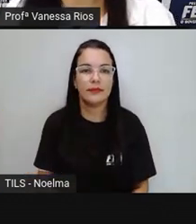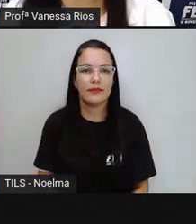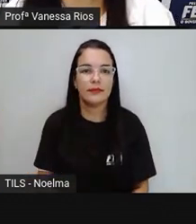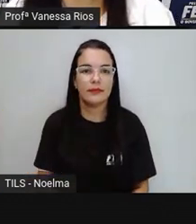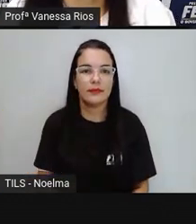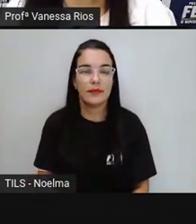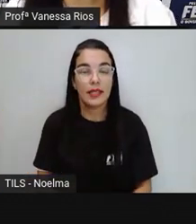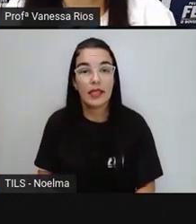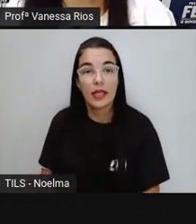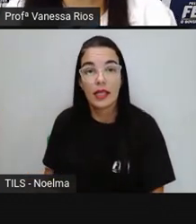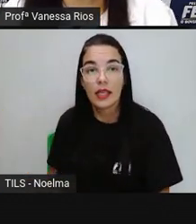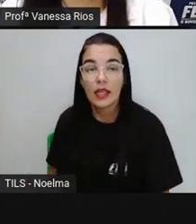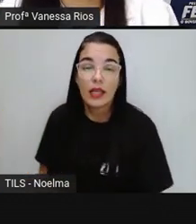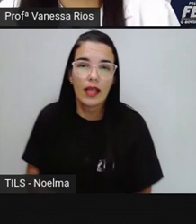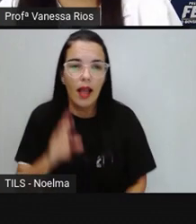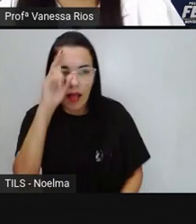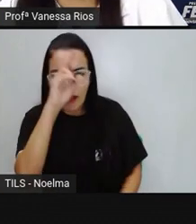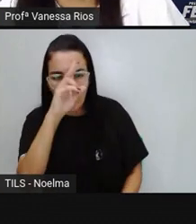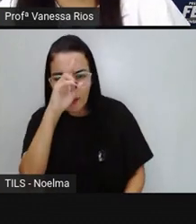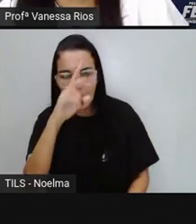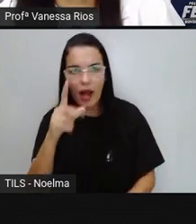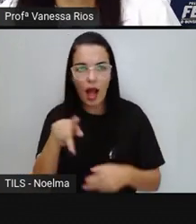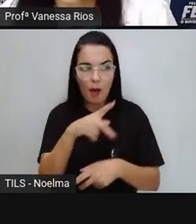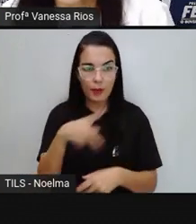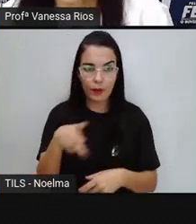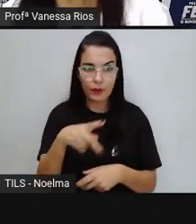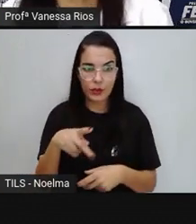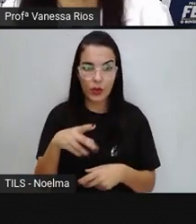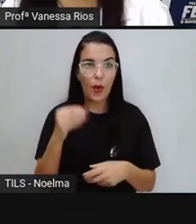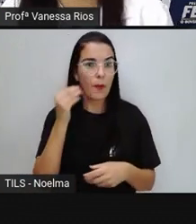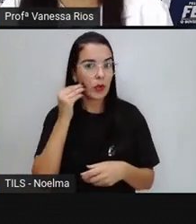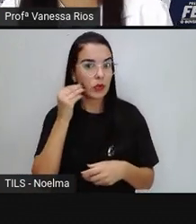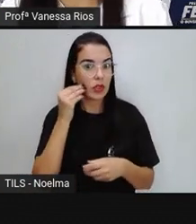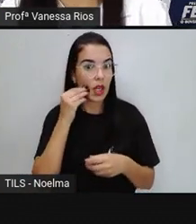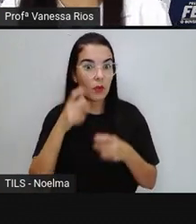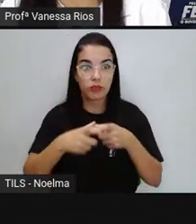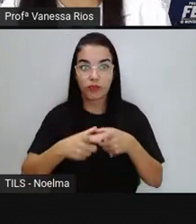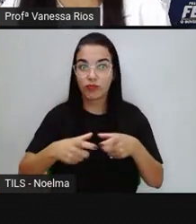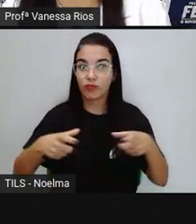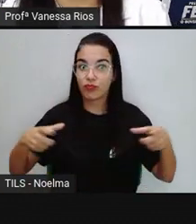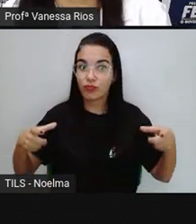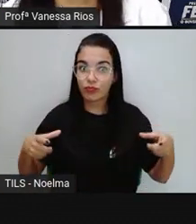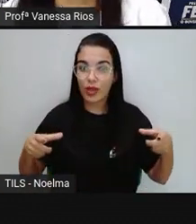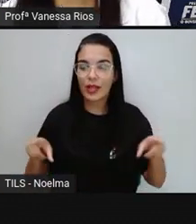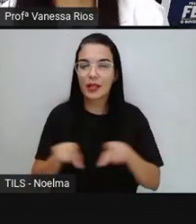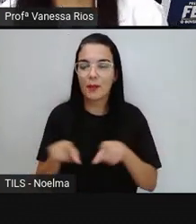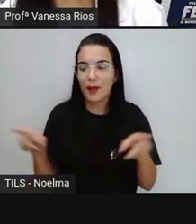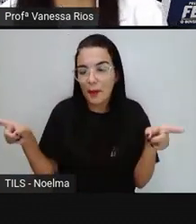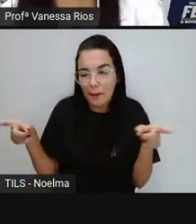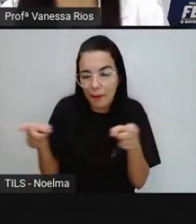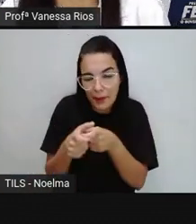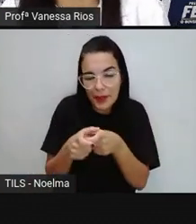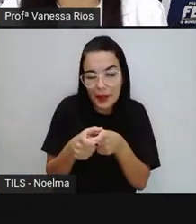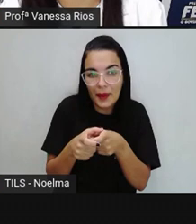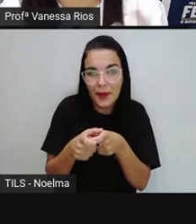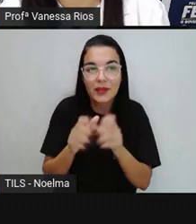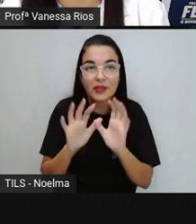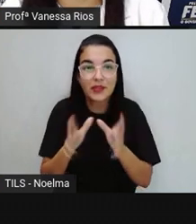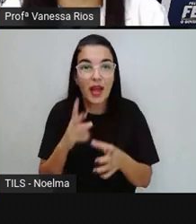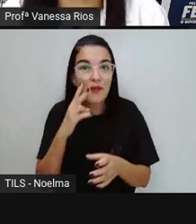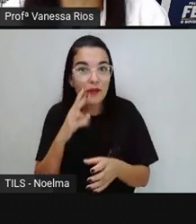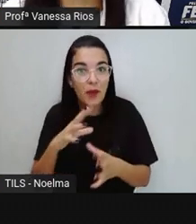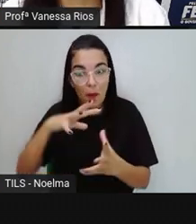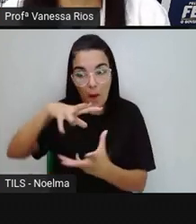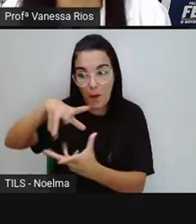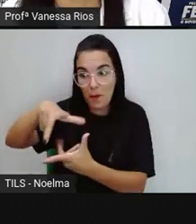E aí a gente, lembra aí que a Pró está mostrando o grande e a Pró está trazendo para o espaço menor, certo? Então já vimos o mundo